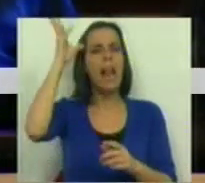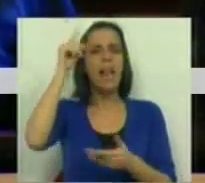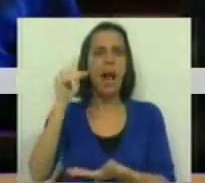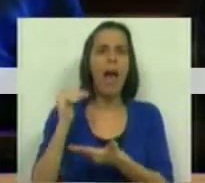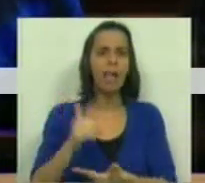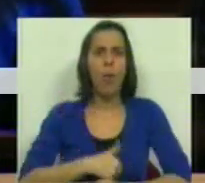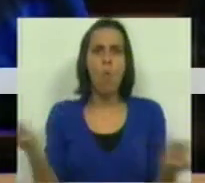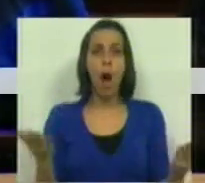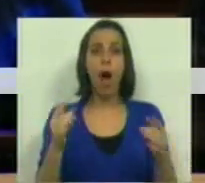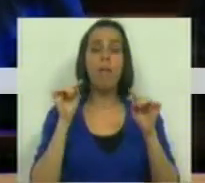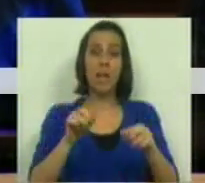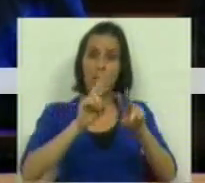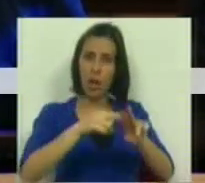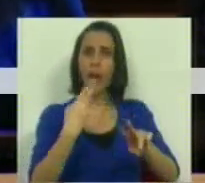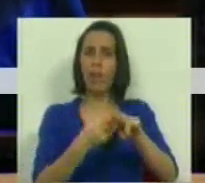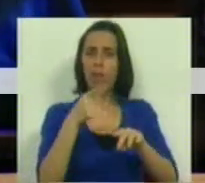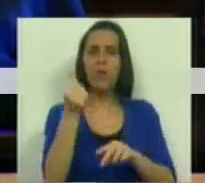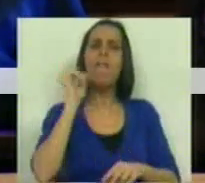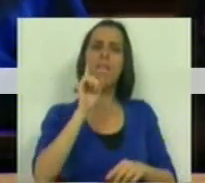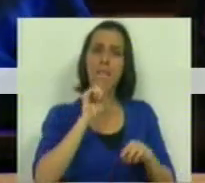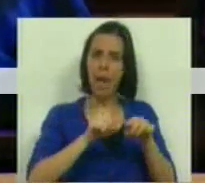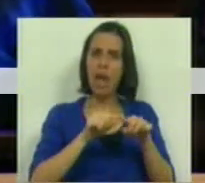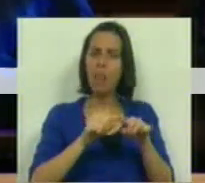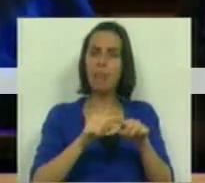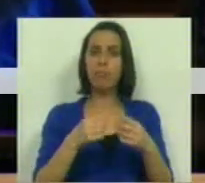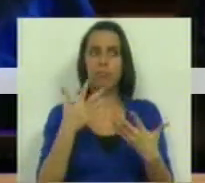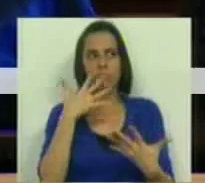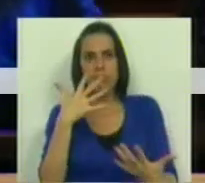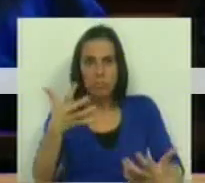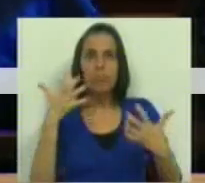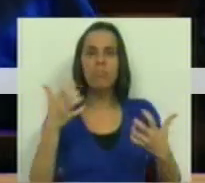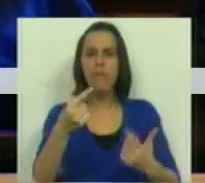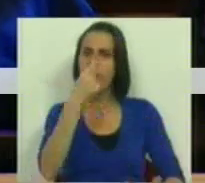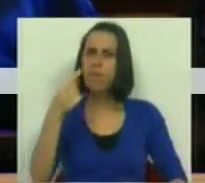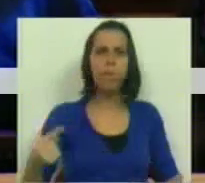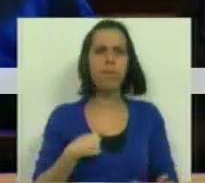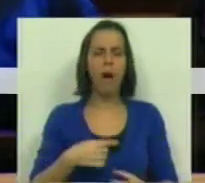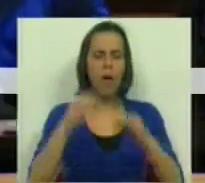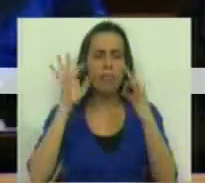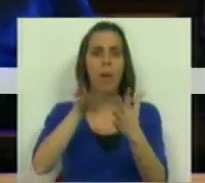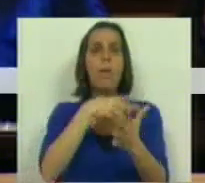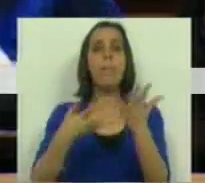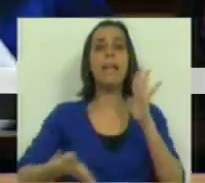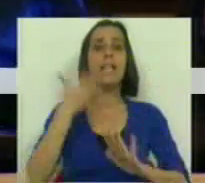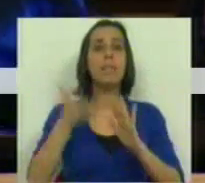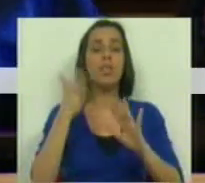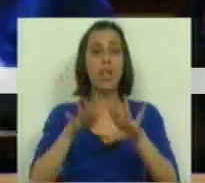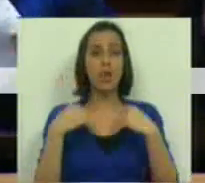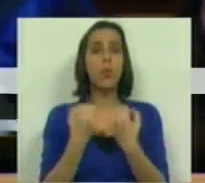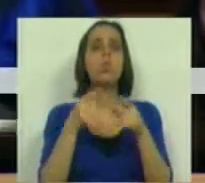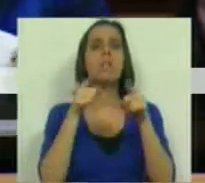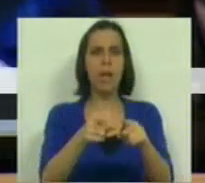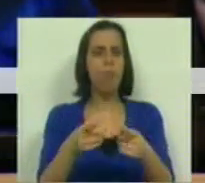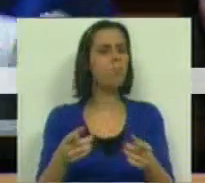de leite. Este reforço de verbas, Sr. Ministro, é a evidência do fracasso do plano de emergência social